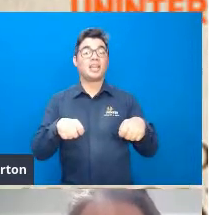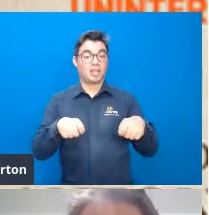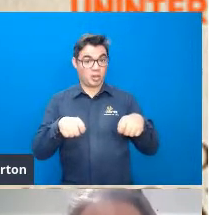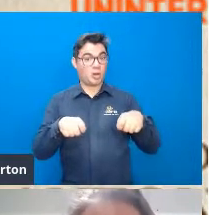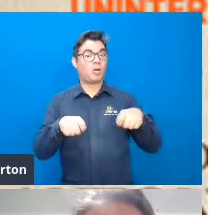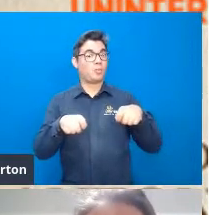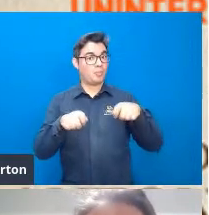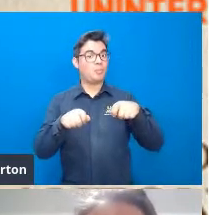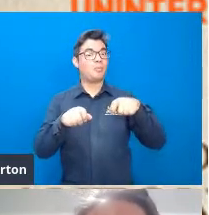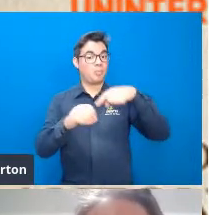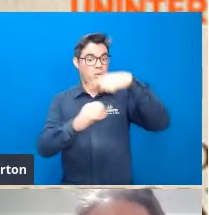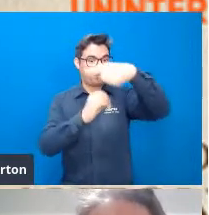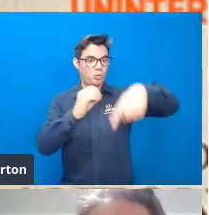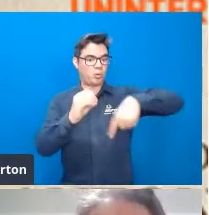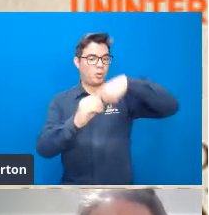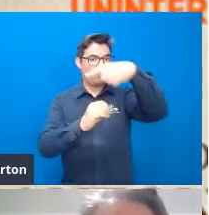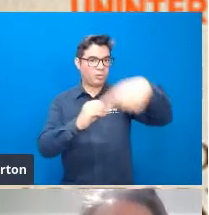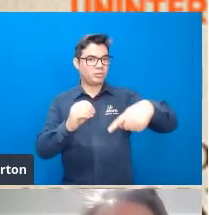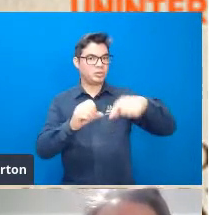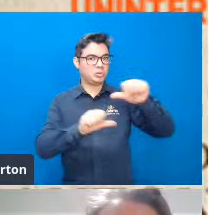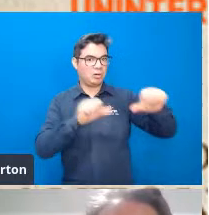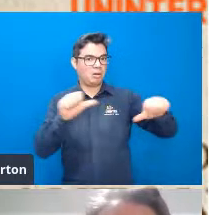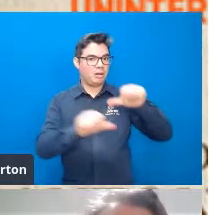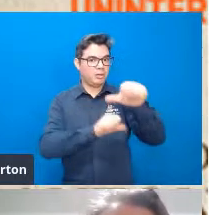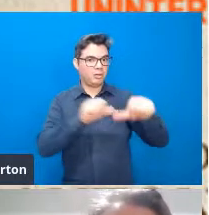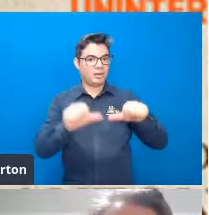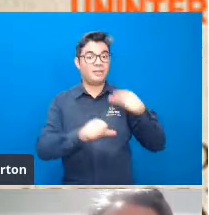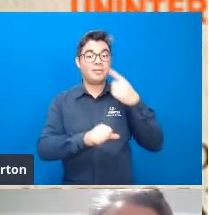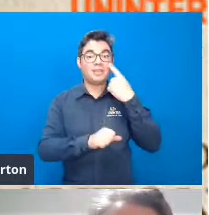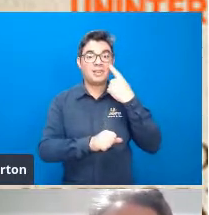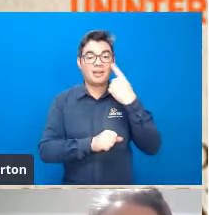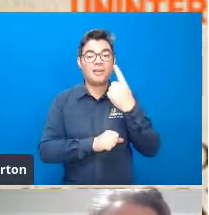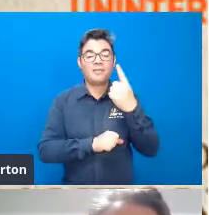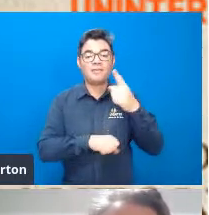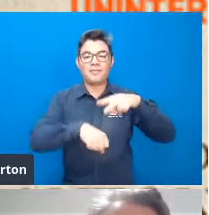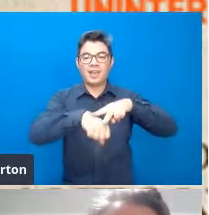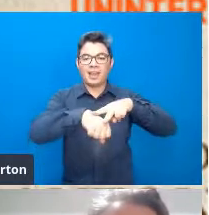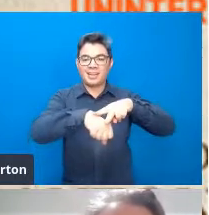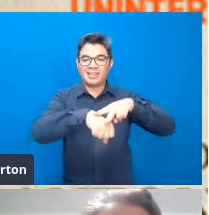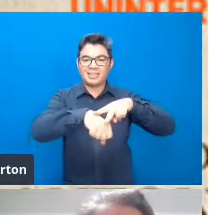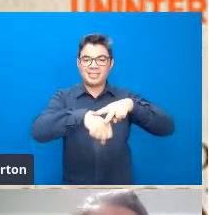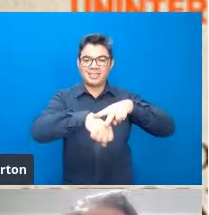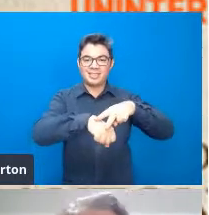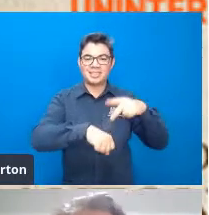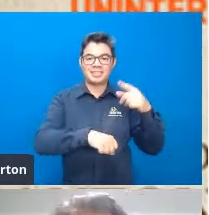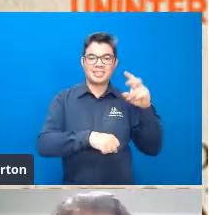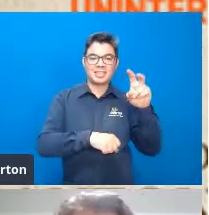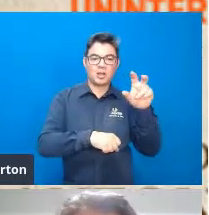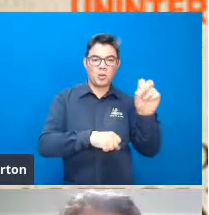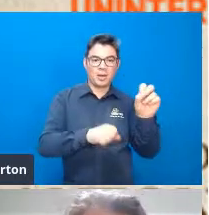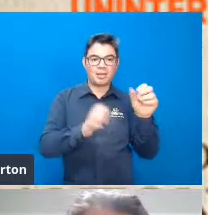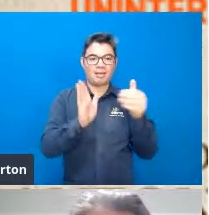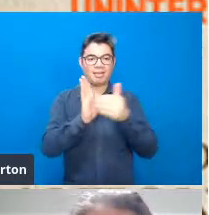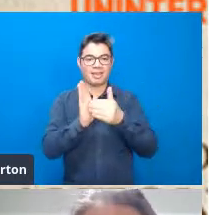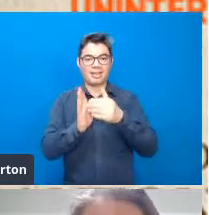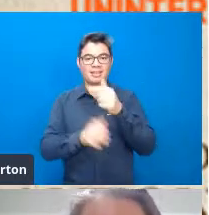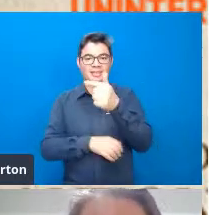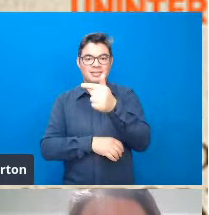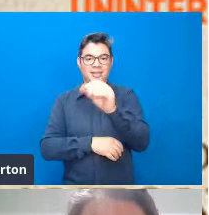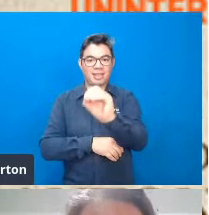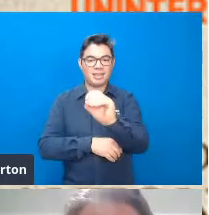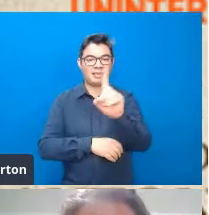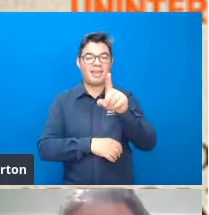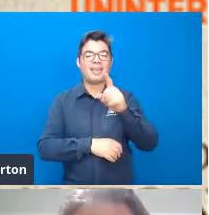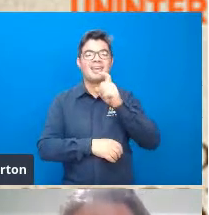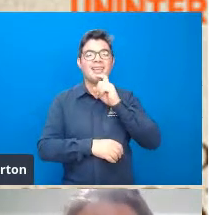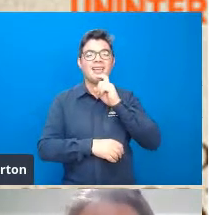E eu deixei destacado aqui, né? Com esse retângulo verde da década de 50 até os anos 70, porque foi a época da acentuação da Guerra